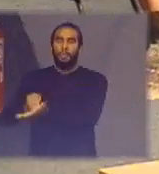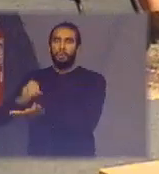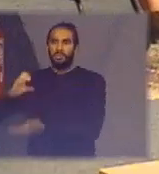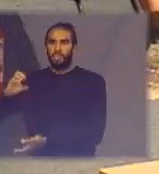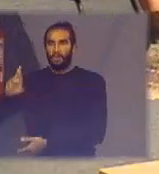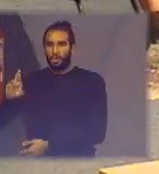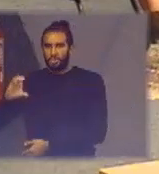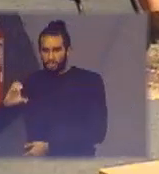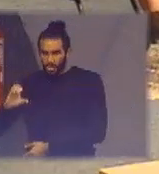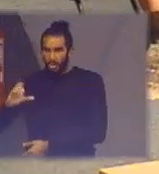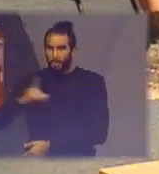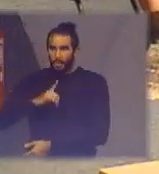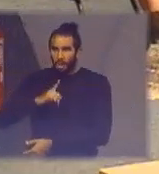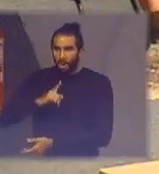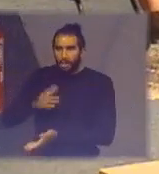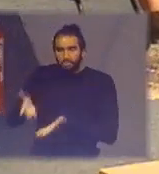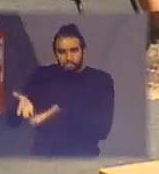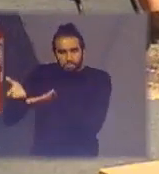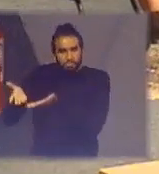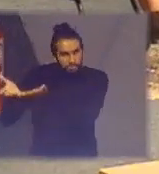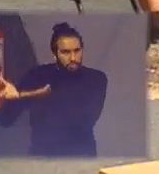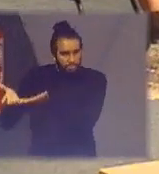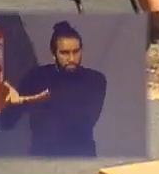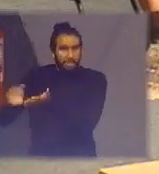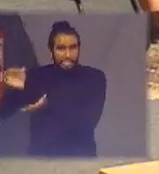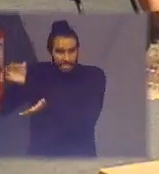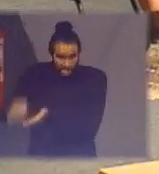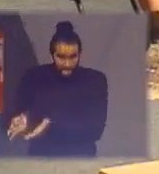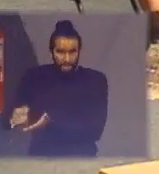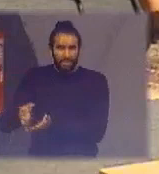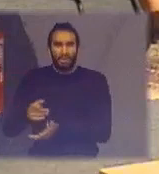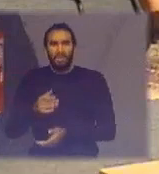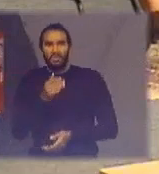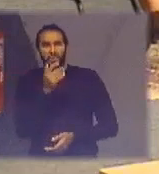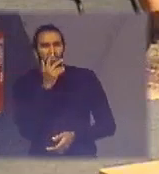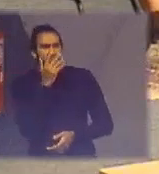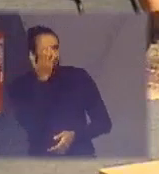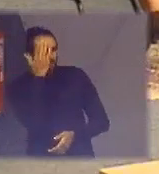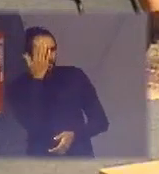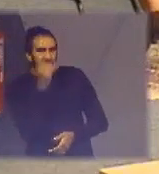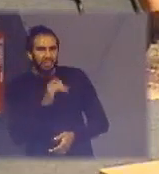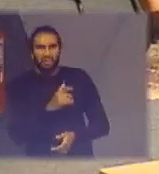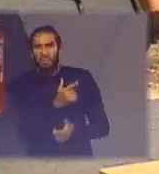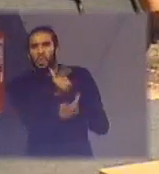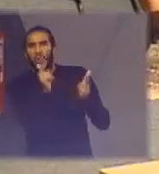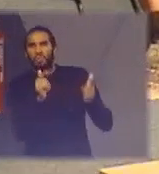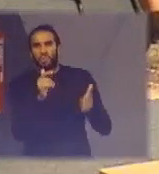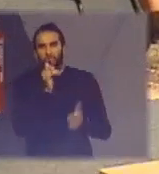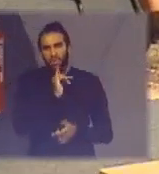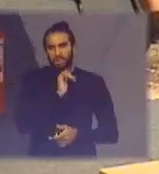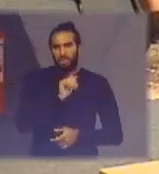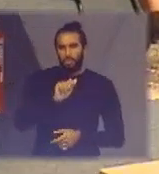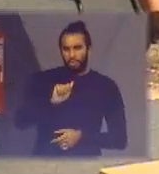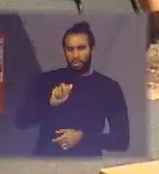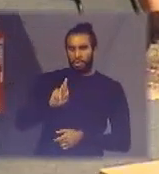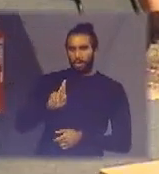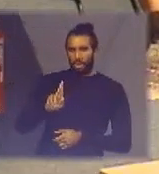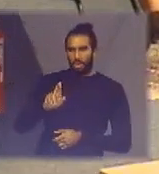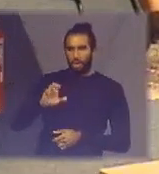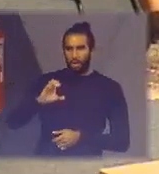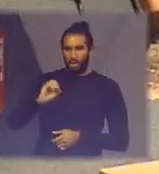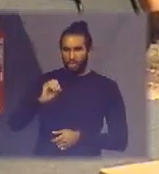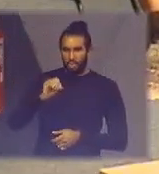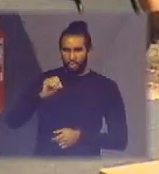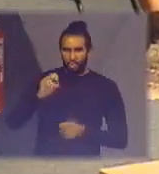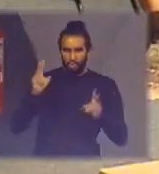correta não sei se outros eletroeletrônicos como o ar-condicionado sei lá um aparelho de